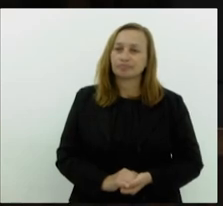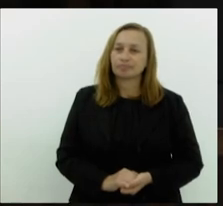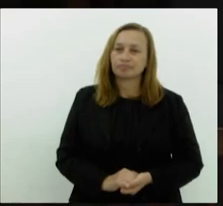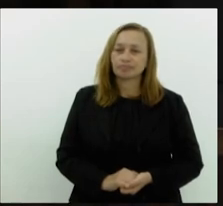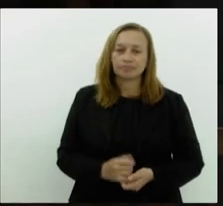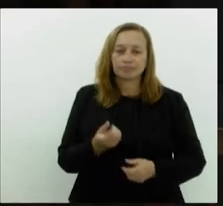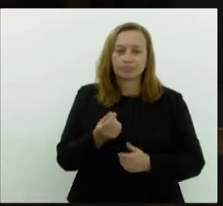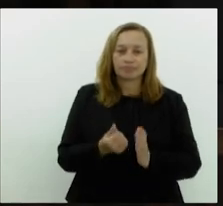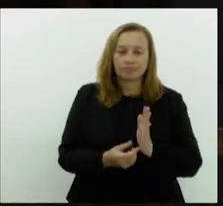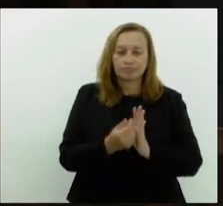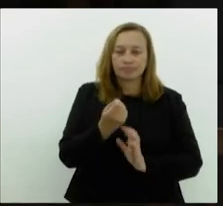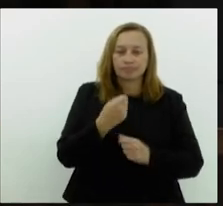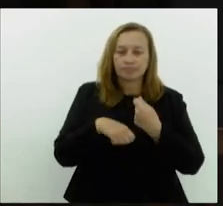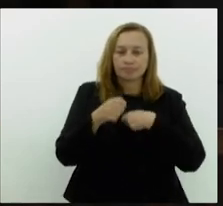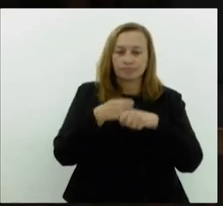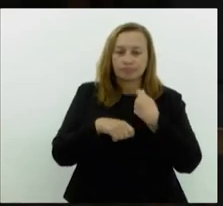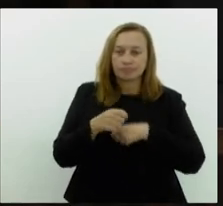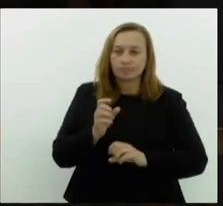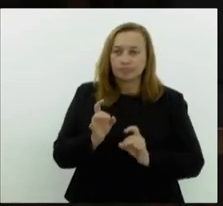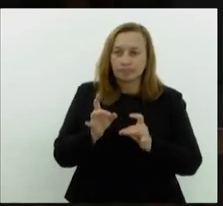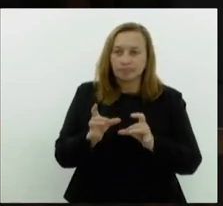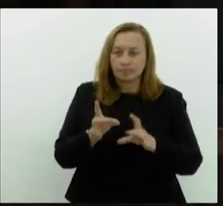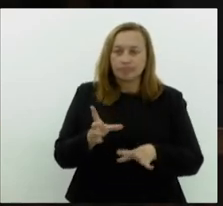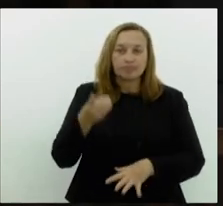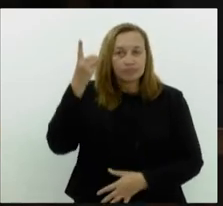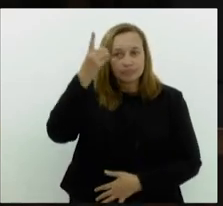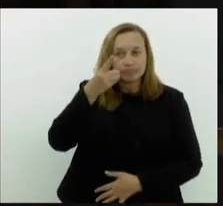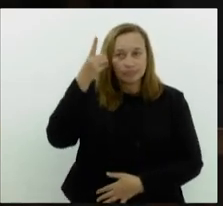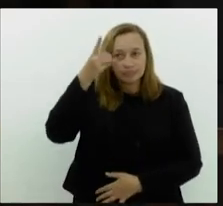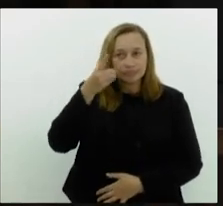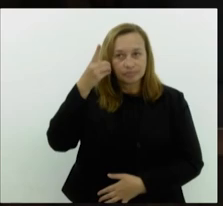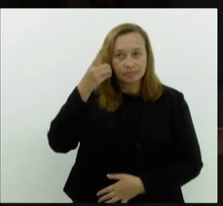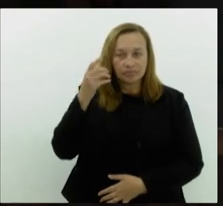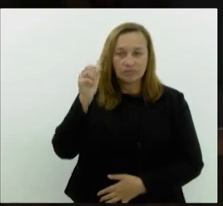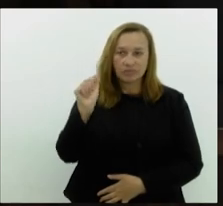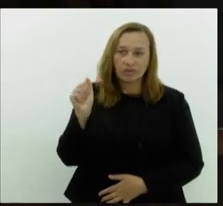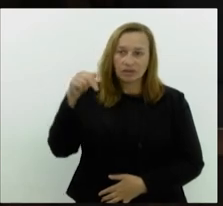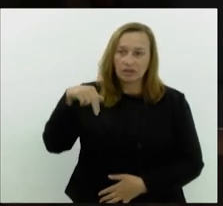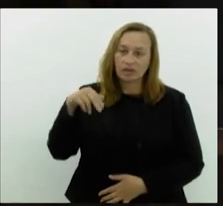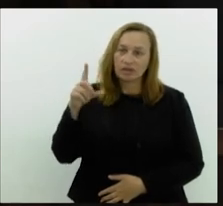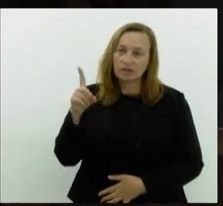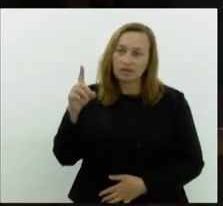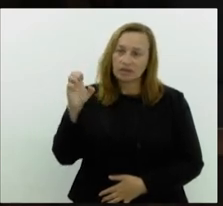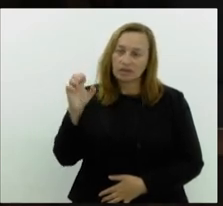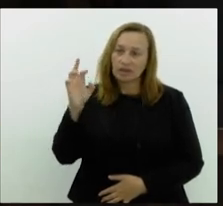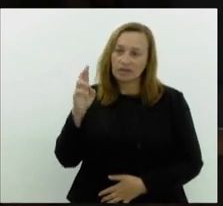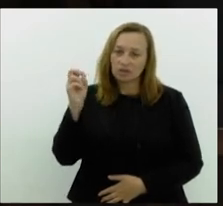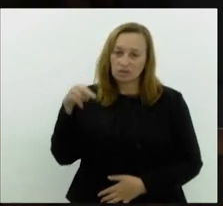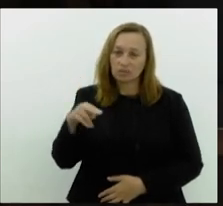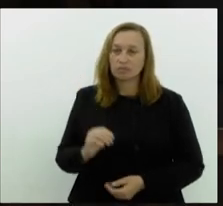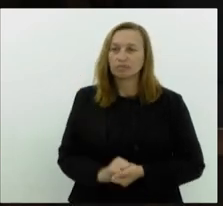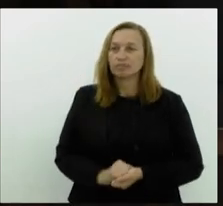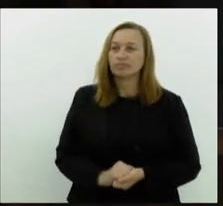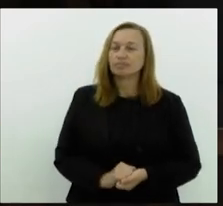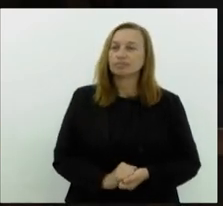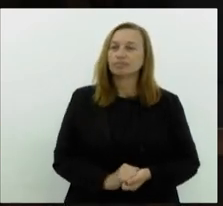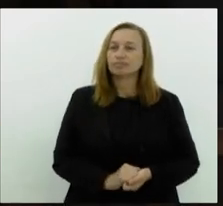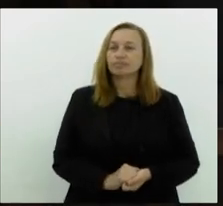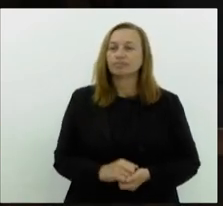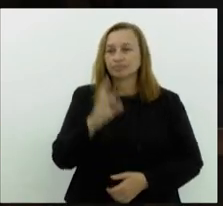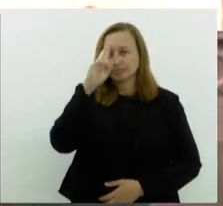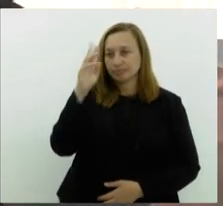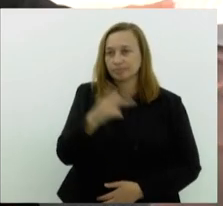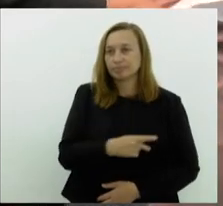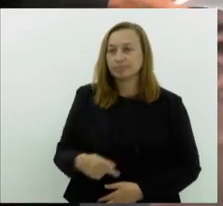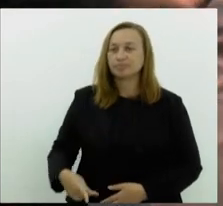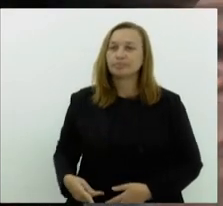Economia, indústria e comércio, nosso nobre deputado Anderson Moraes, com gentileza. Senhor presidente,